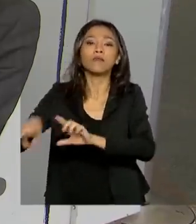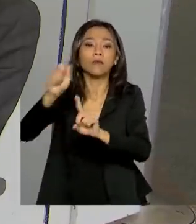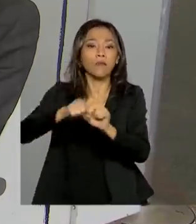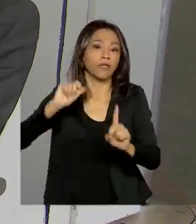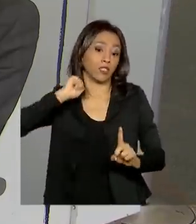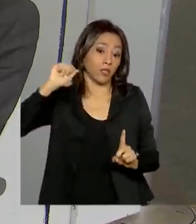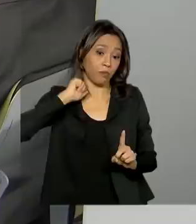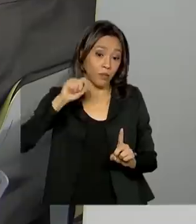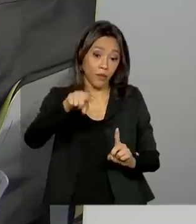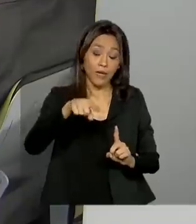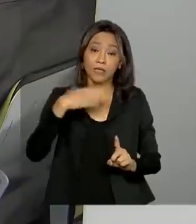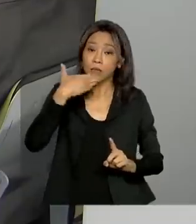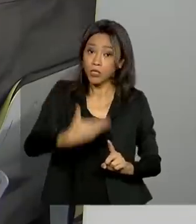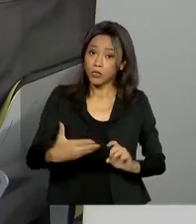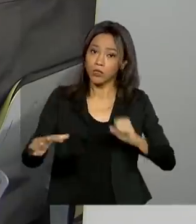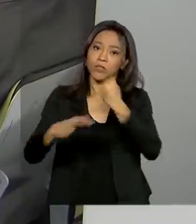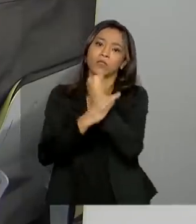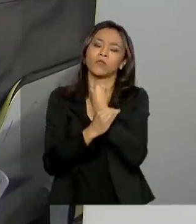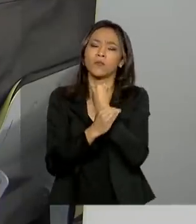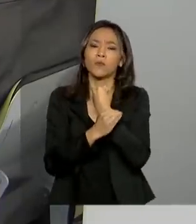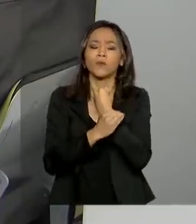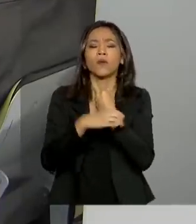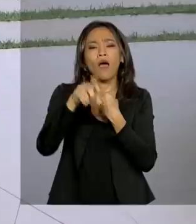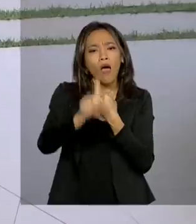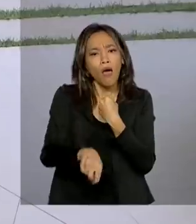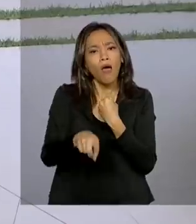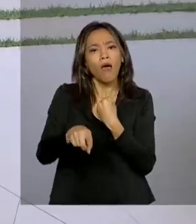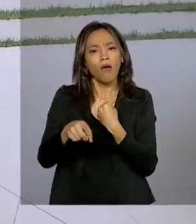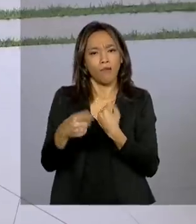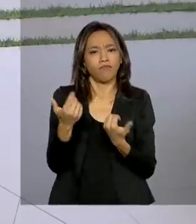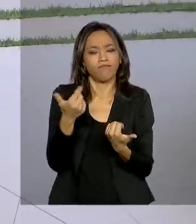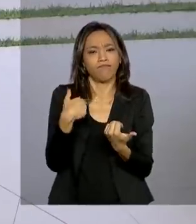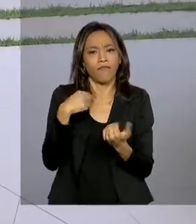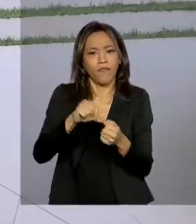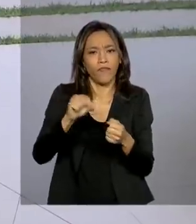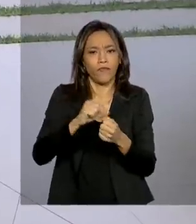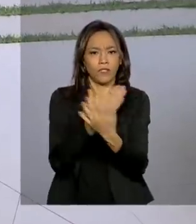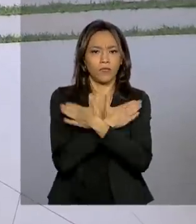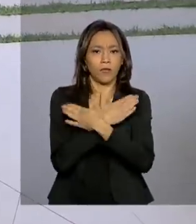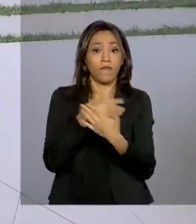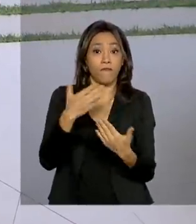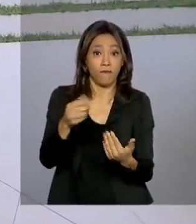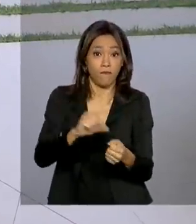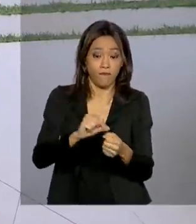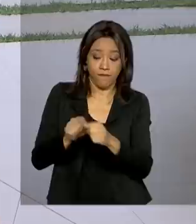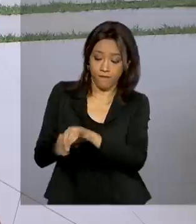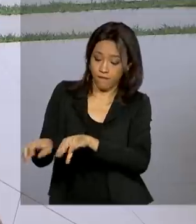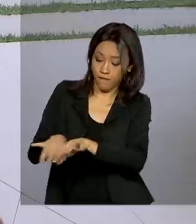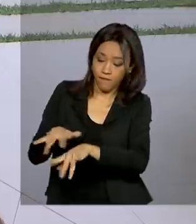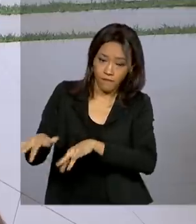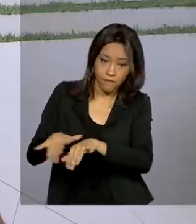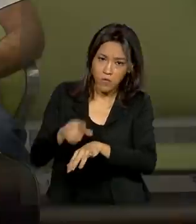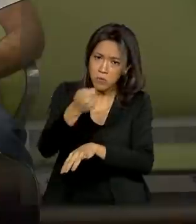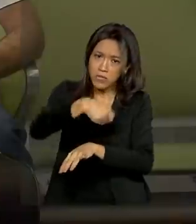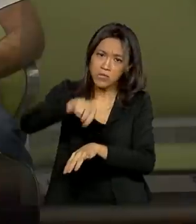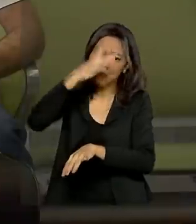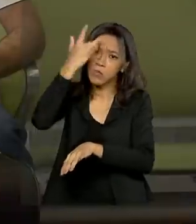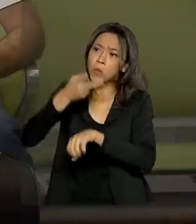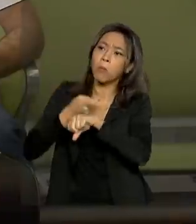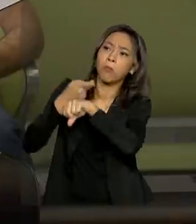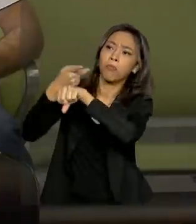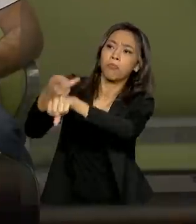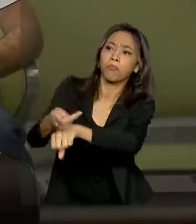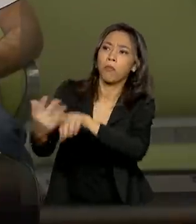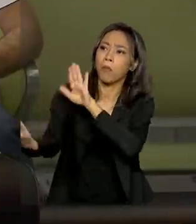seguro-desemprego foram feitas pela internet, sem a necessidade de deslocamento do trabalhador. No